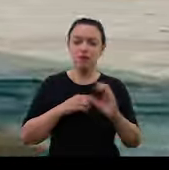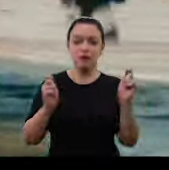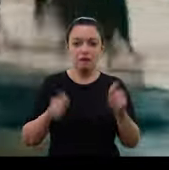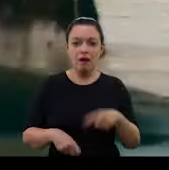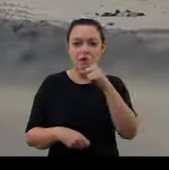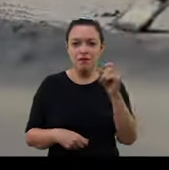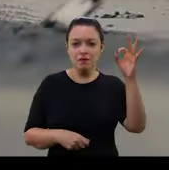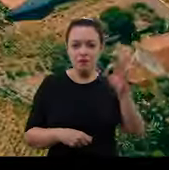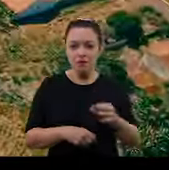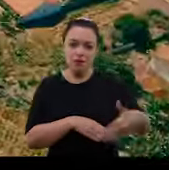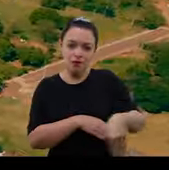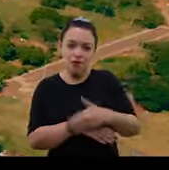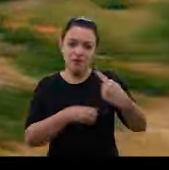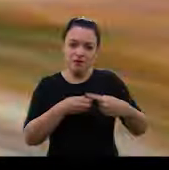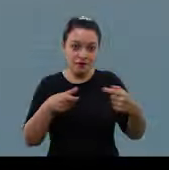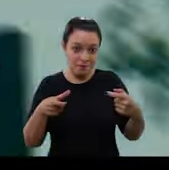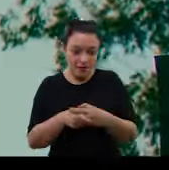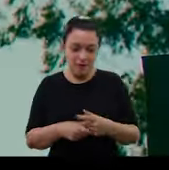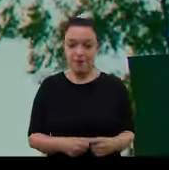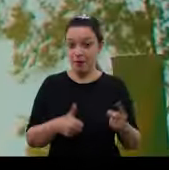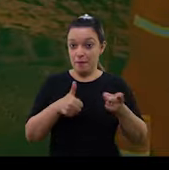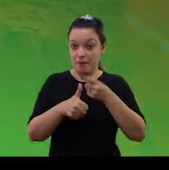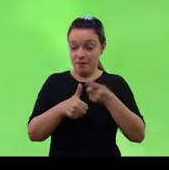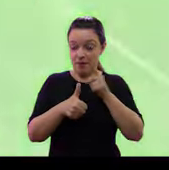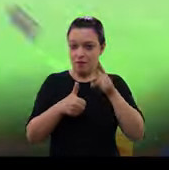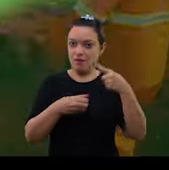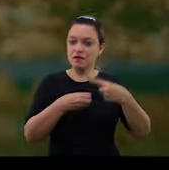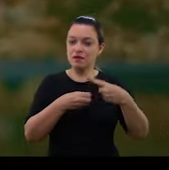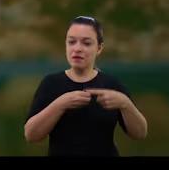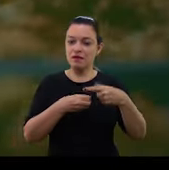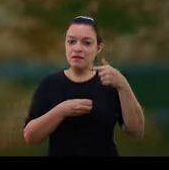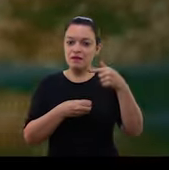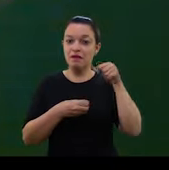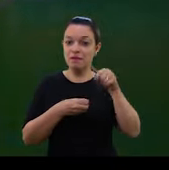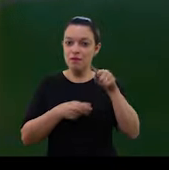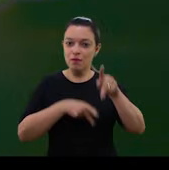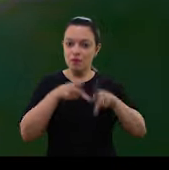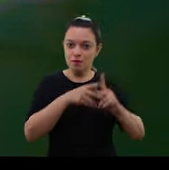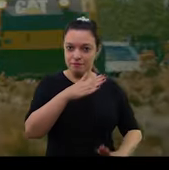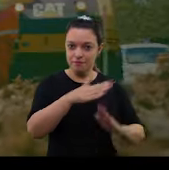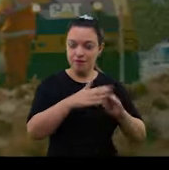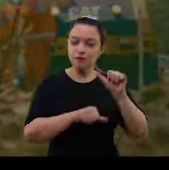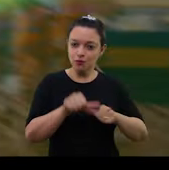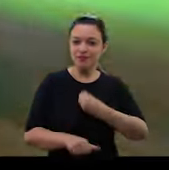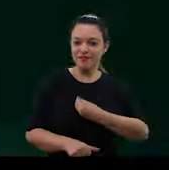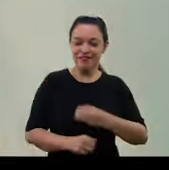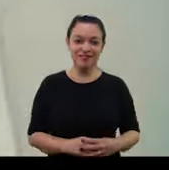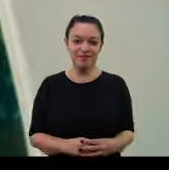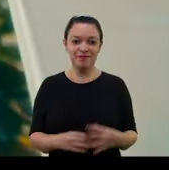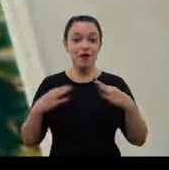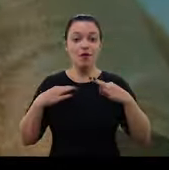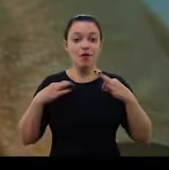100% das ruas dos pequenos municípios. Na primeira fase, cidades de até 7 mil habitantes já estão mudando de vida.